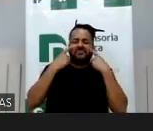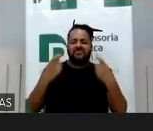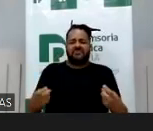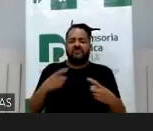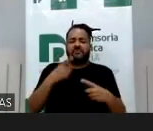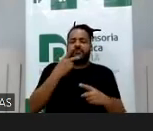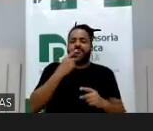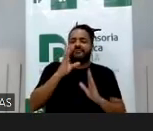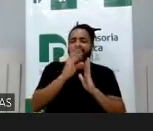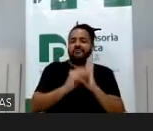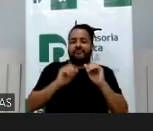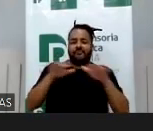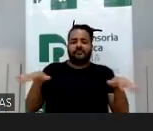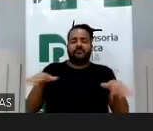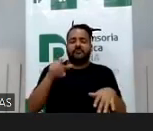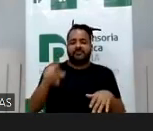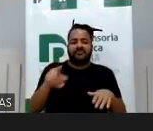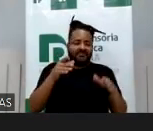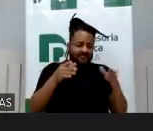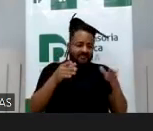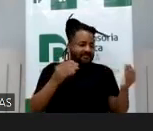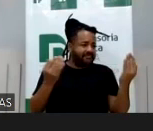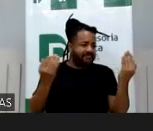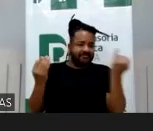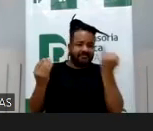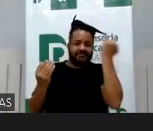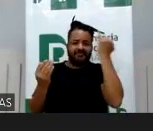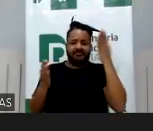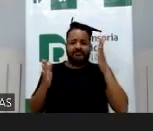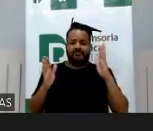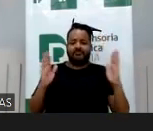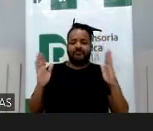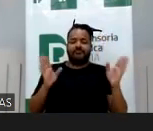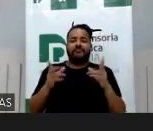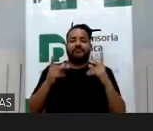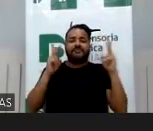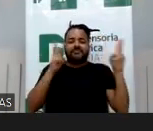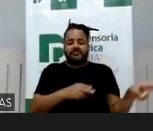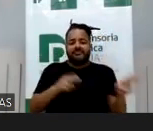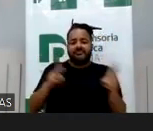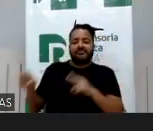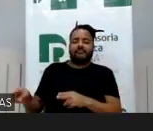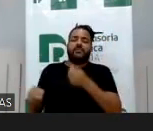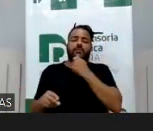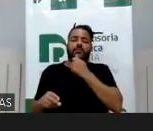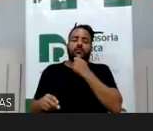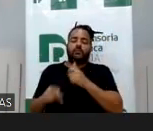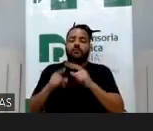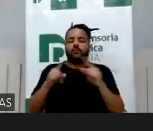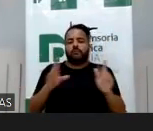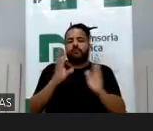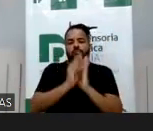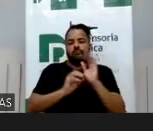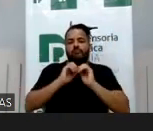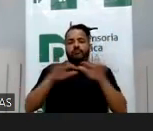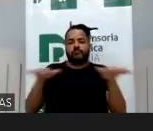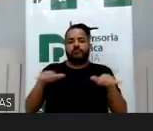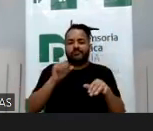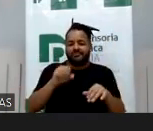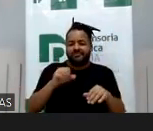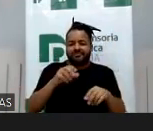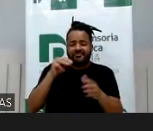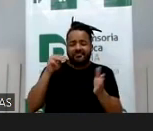charity a priori a mesma importância, fora as questões sutis, eu falei aqui de casos de charity, mas eu tenho um caso